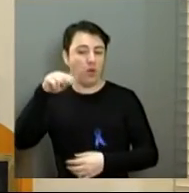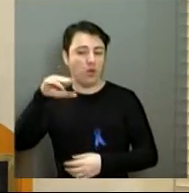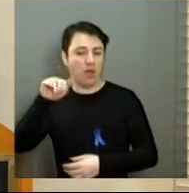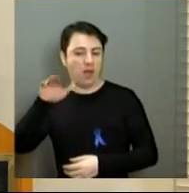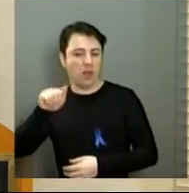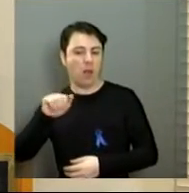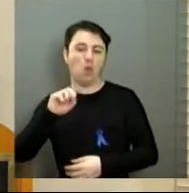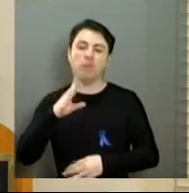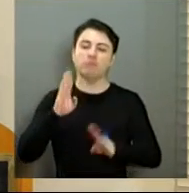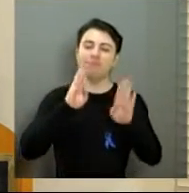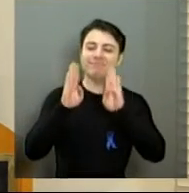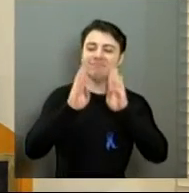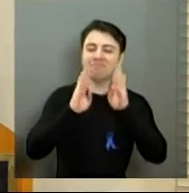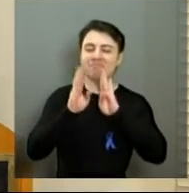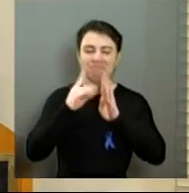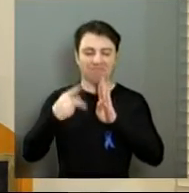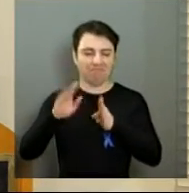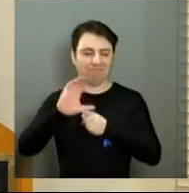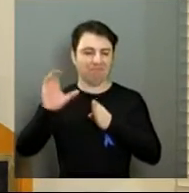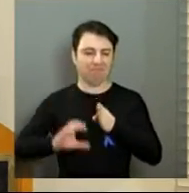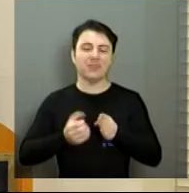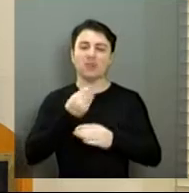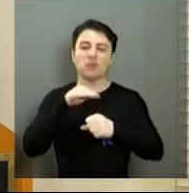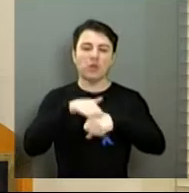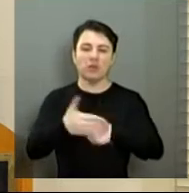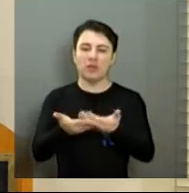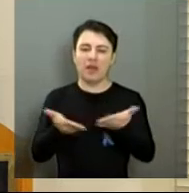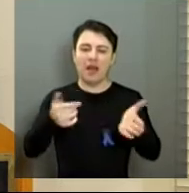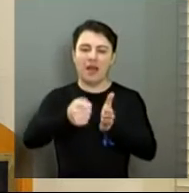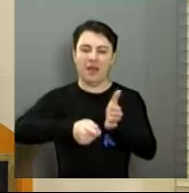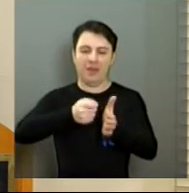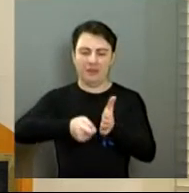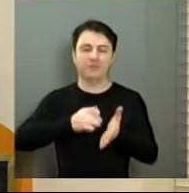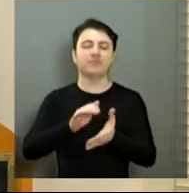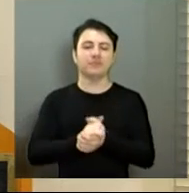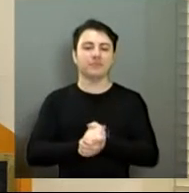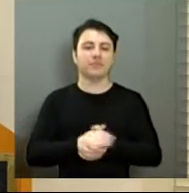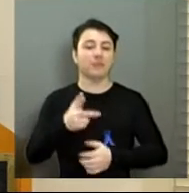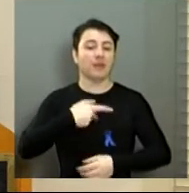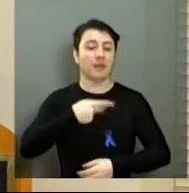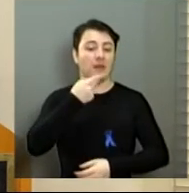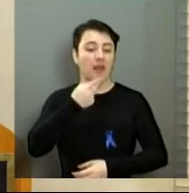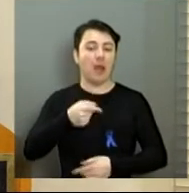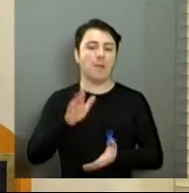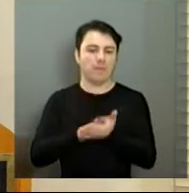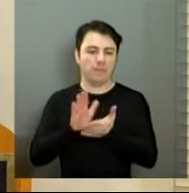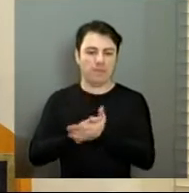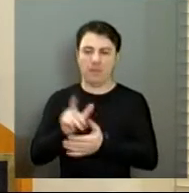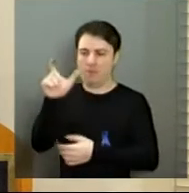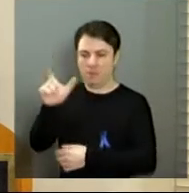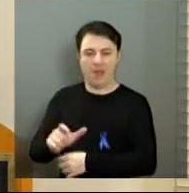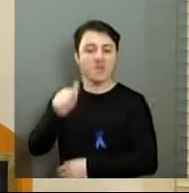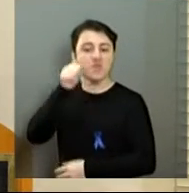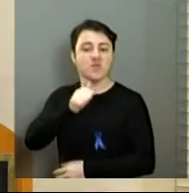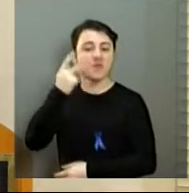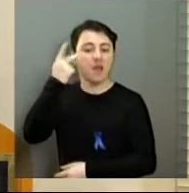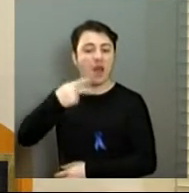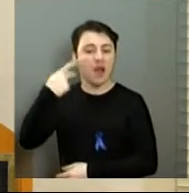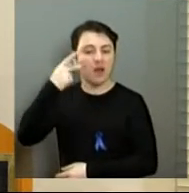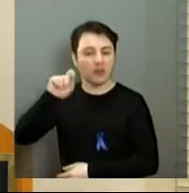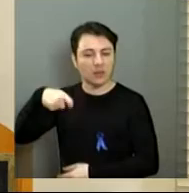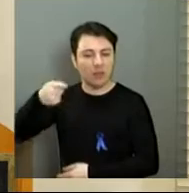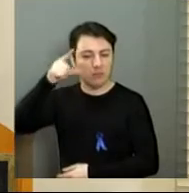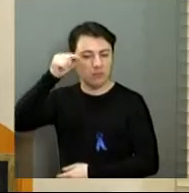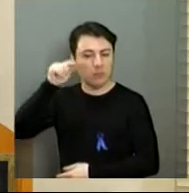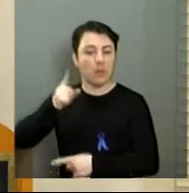pelo Facebook da TV Câmara. Muito boa noite, Aradaquara. Não poderia deixar de aqui parabenizar também a vereadora Juliana Damos